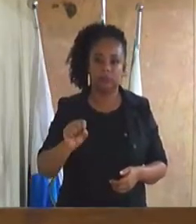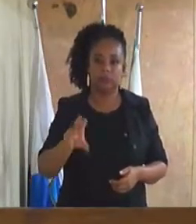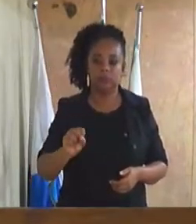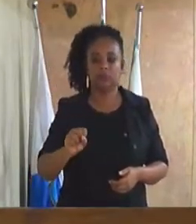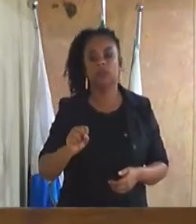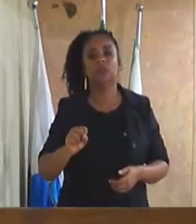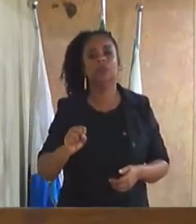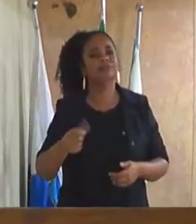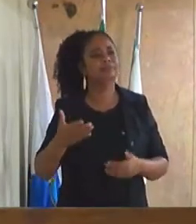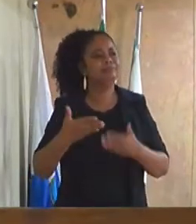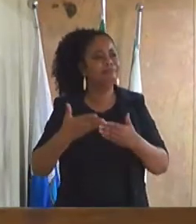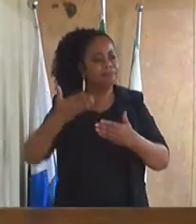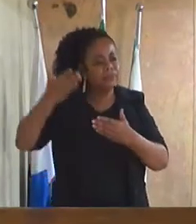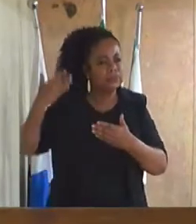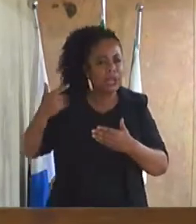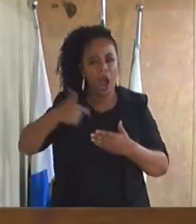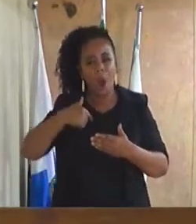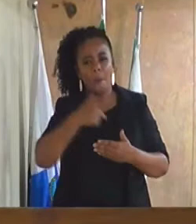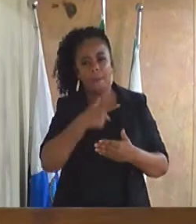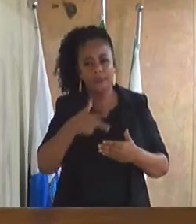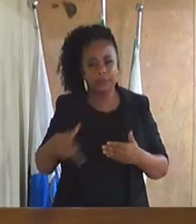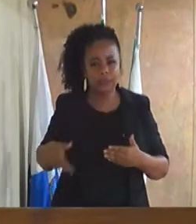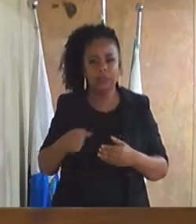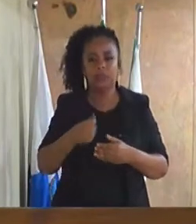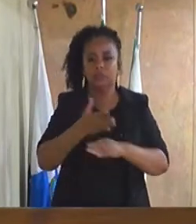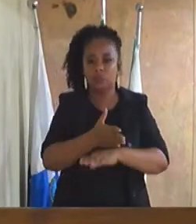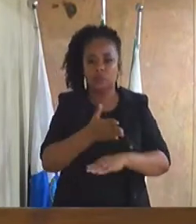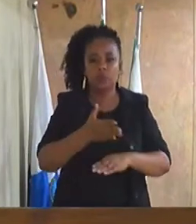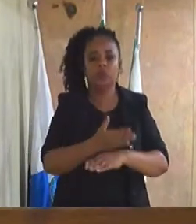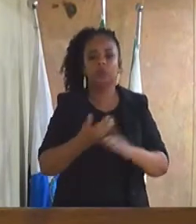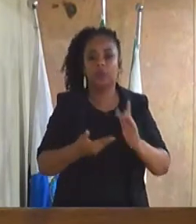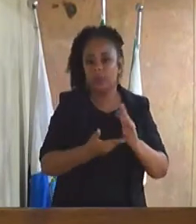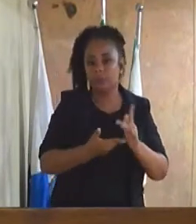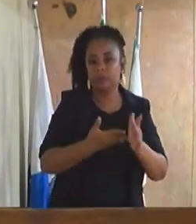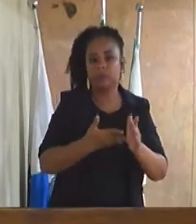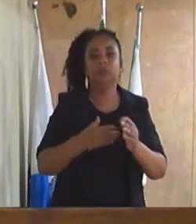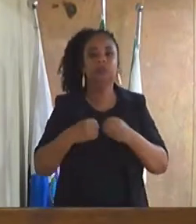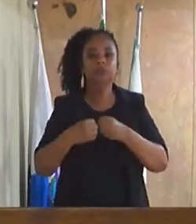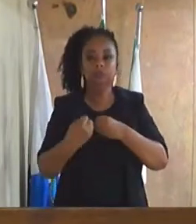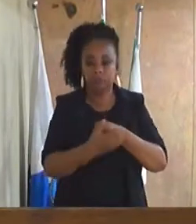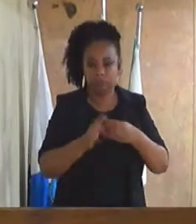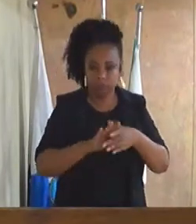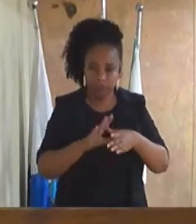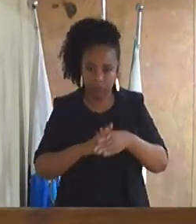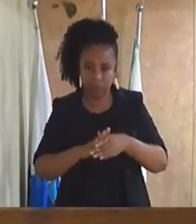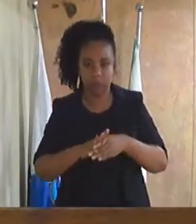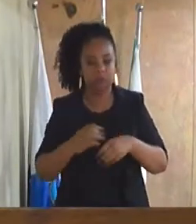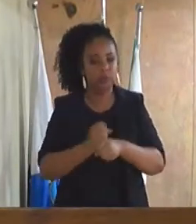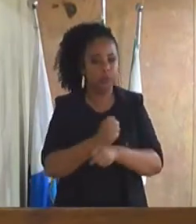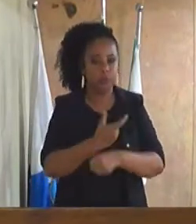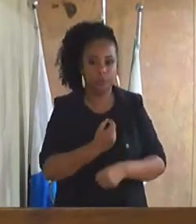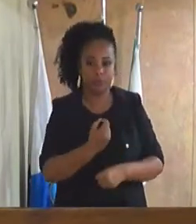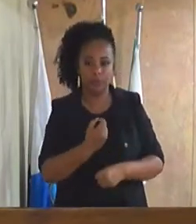Municipal de Duque de Caxias em 2004, se elegeu em 2004, esteve até hoje, até